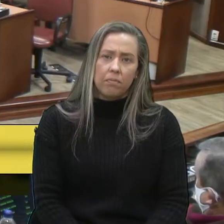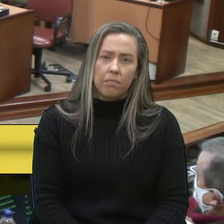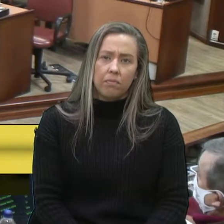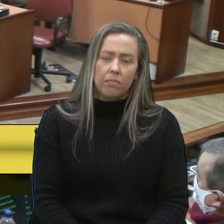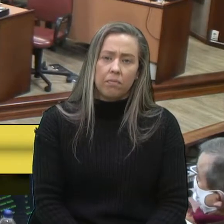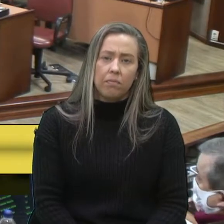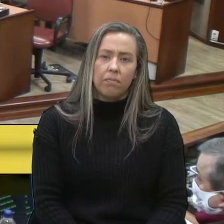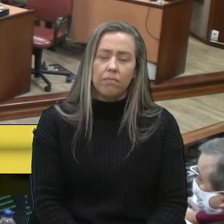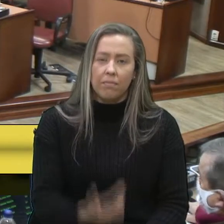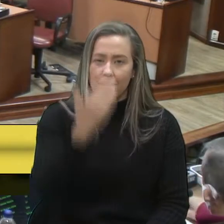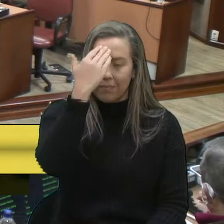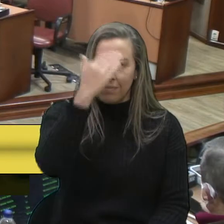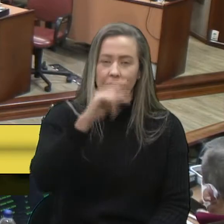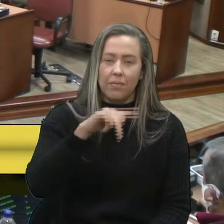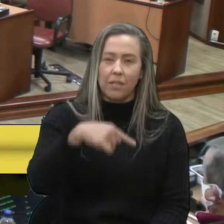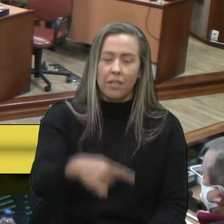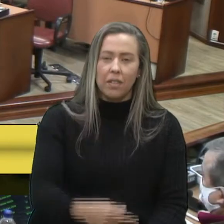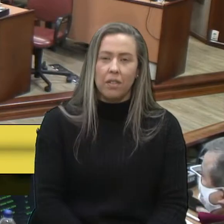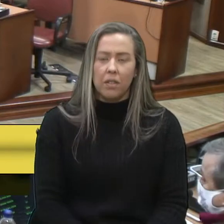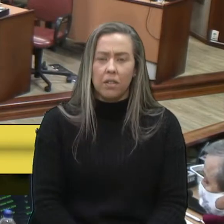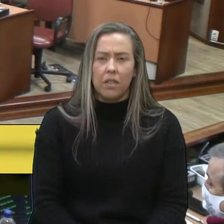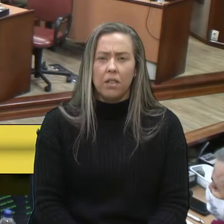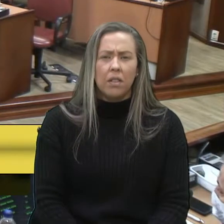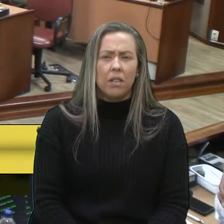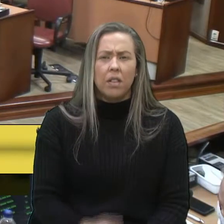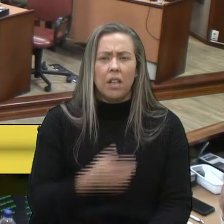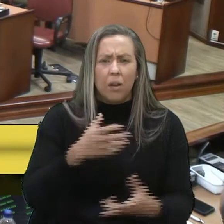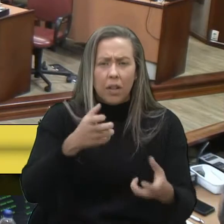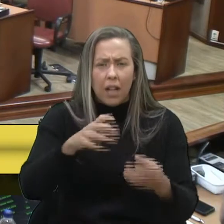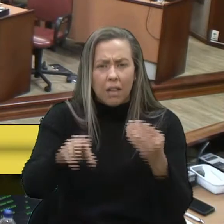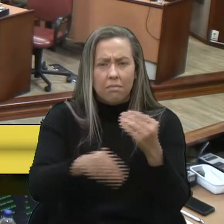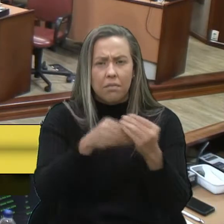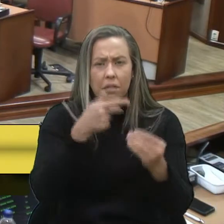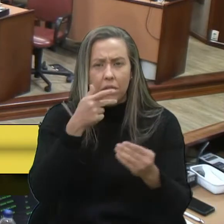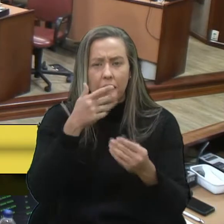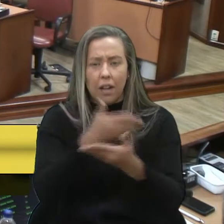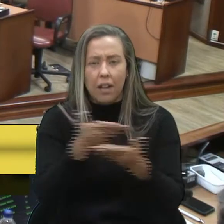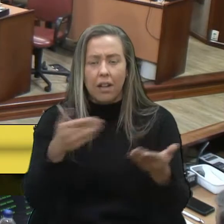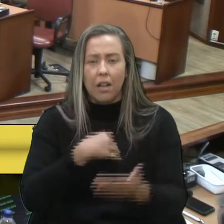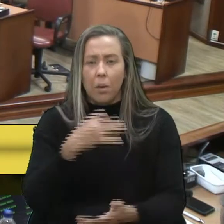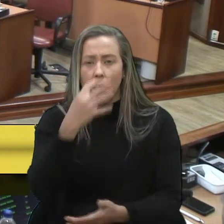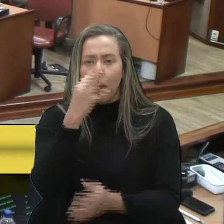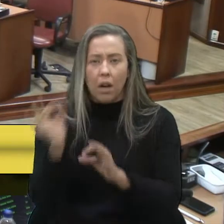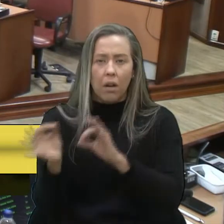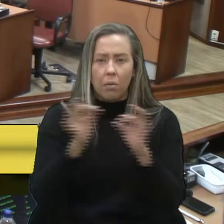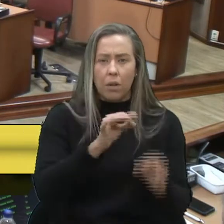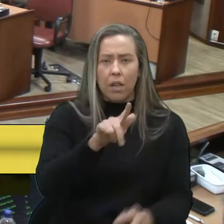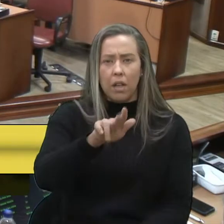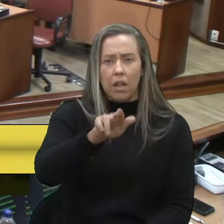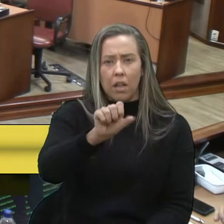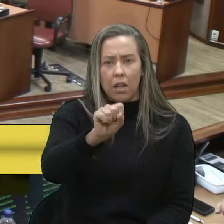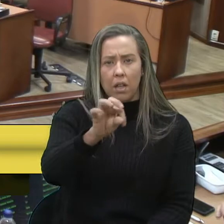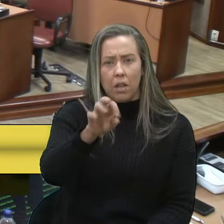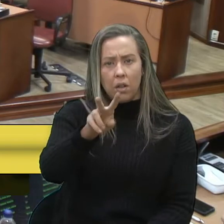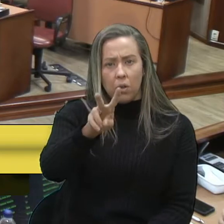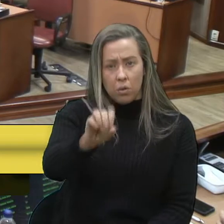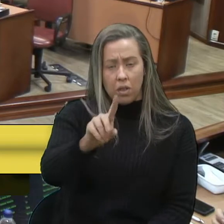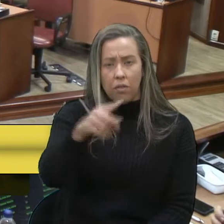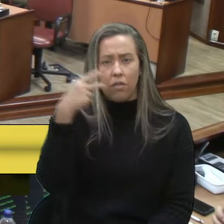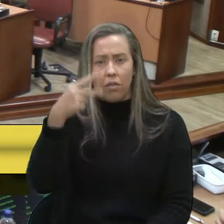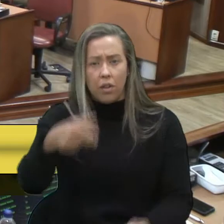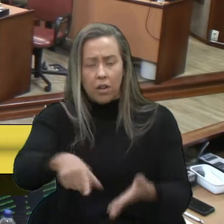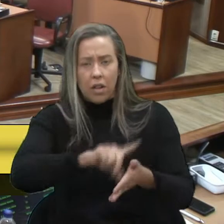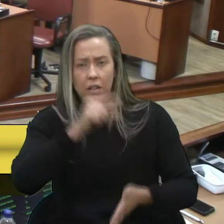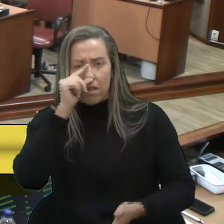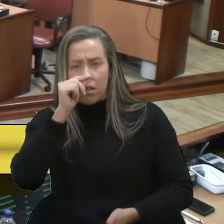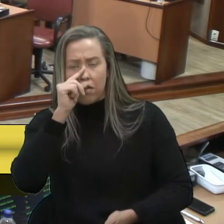Obrigado, senhor presidente. Eu queria fazer uma contribuição a essa casa. Eu acompanhei o caso do Gustavo, que o vereador Fontenelle